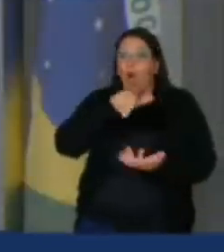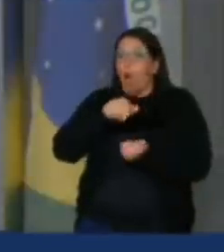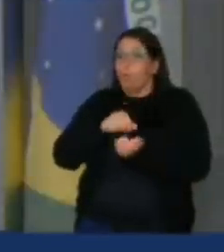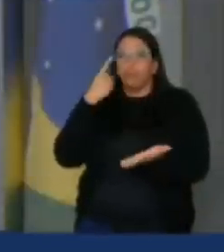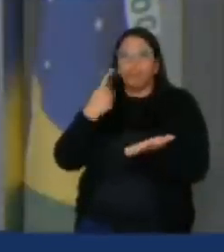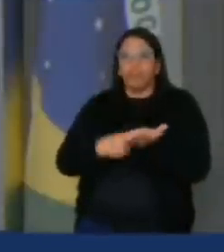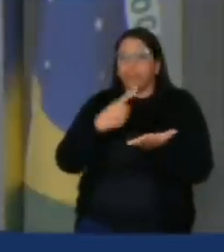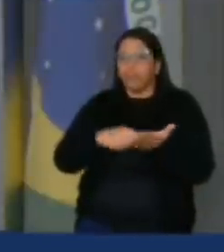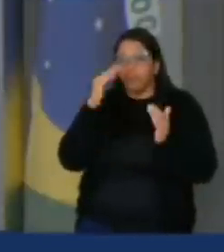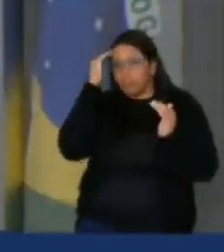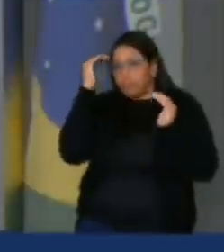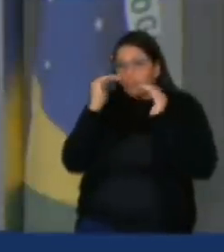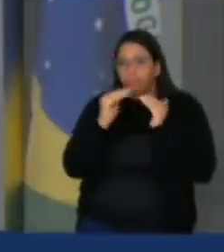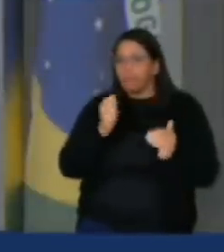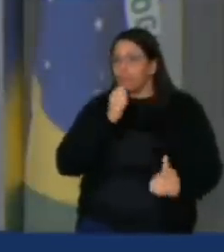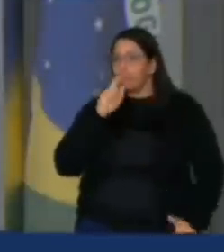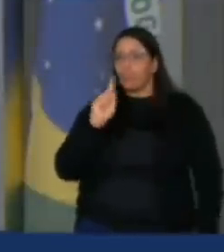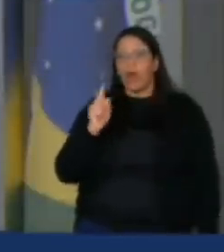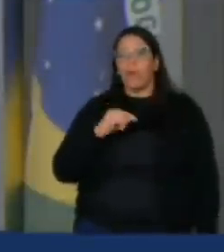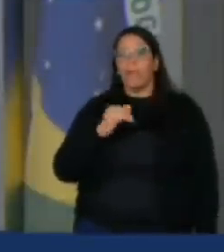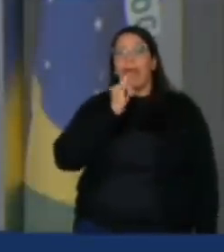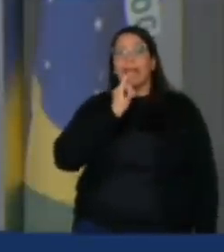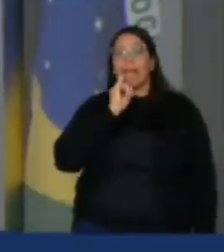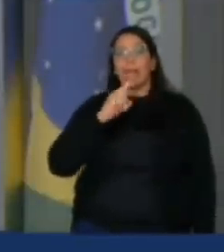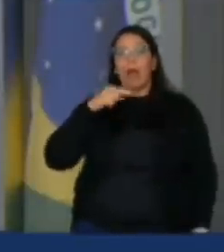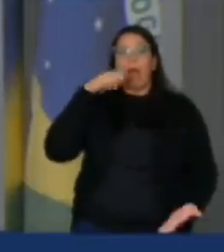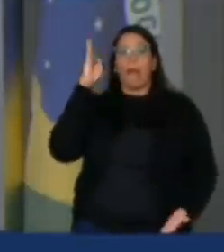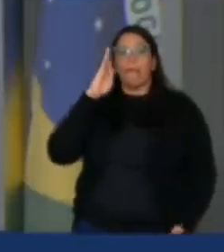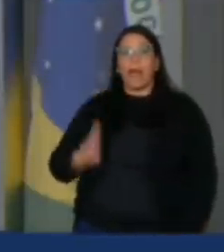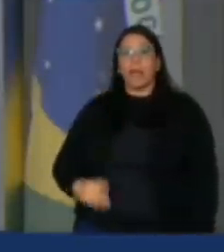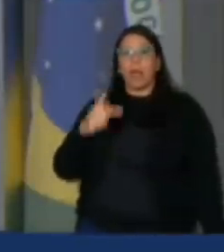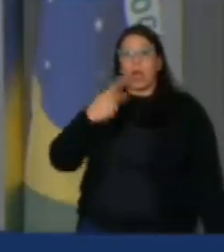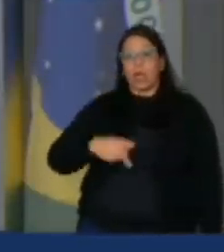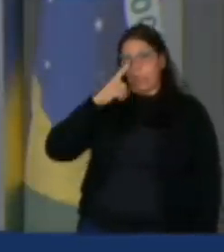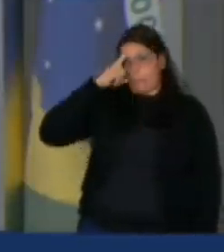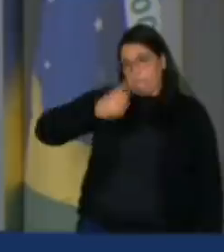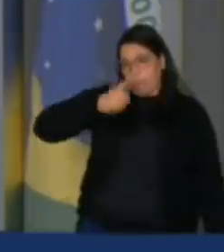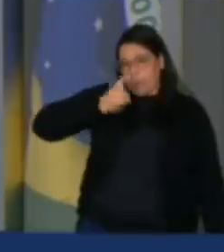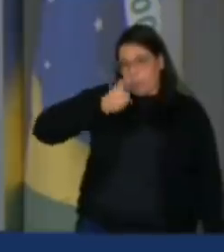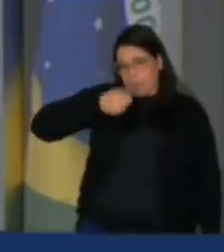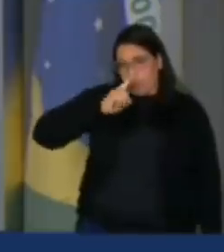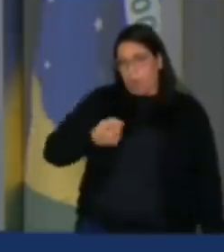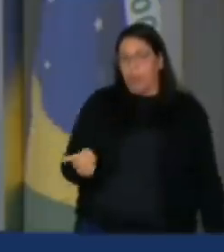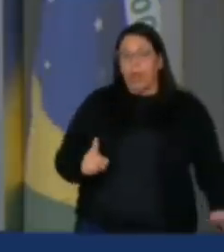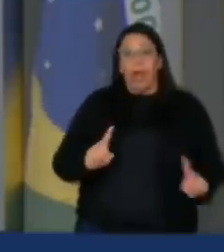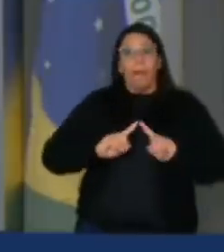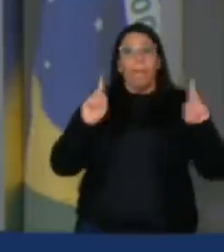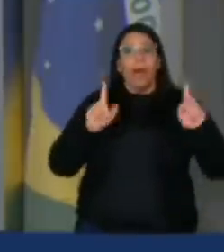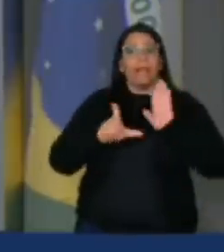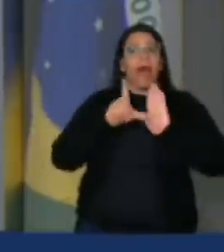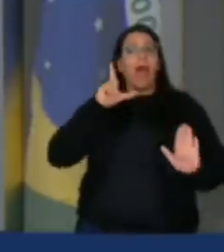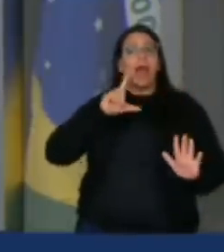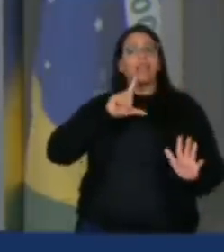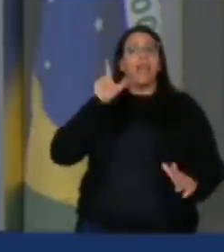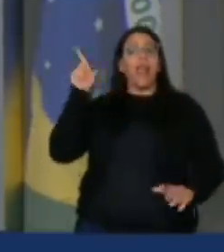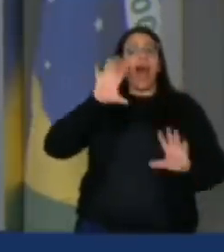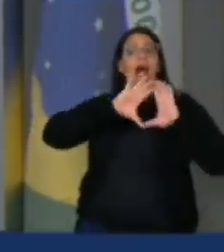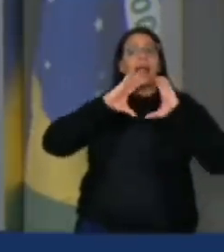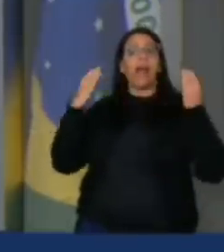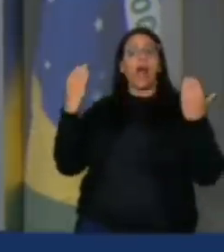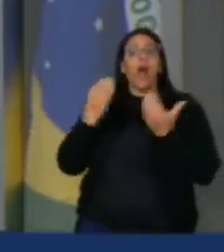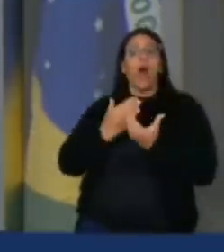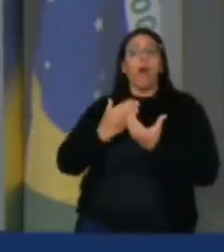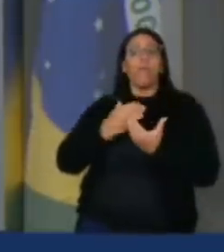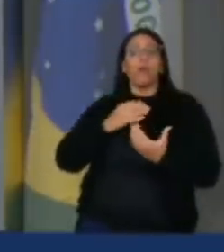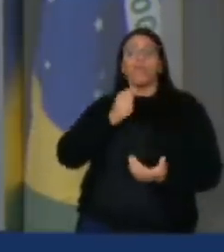Então, gente não pode querer, aqui no Brasil, impor o mercado mandatório nesse momento, já que a gente não está preparado